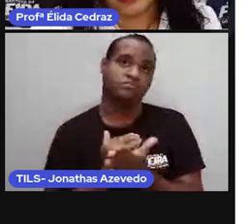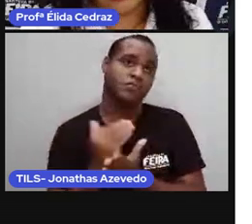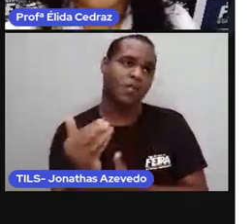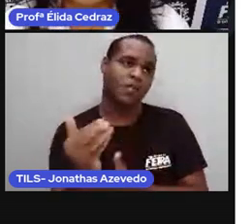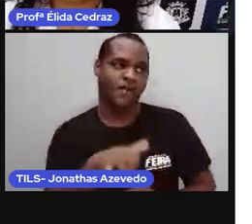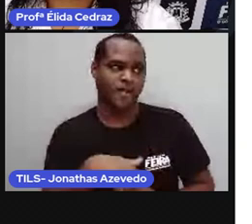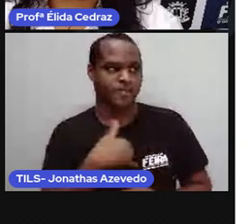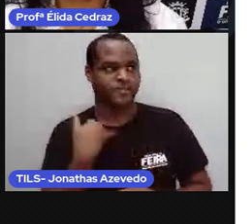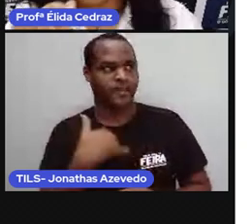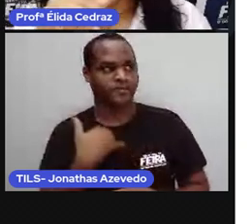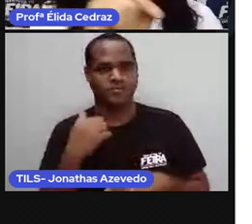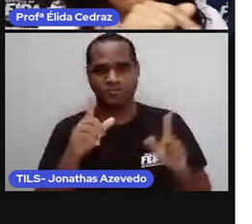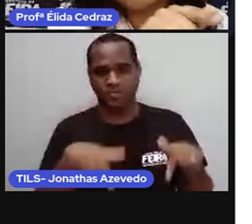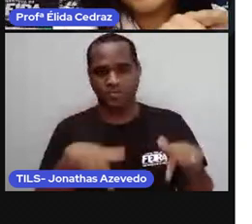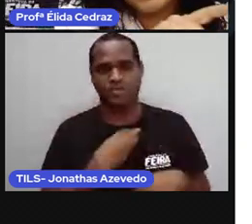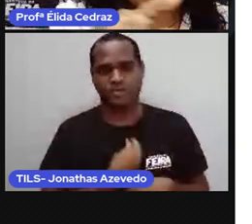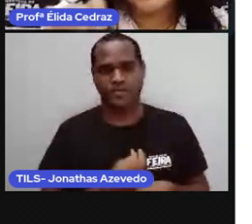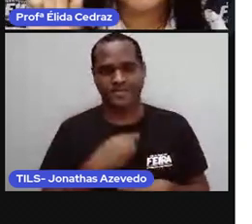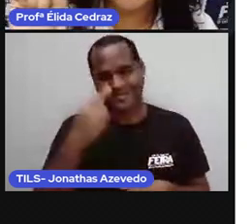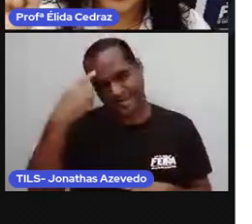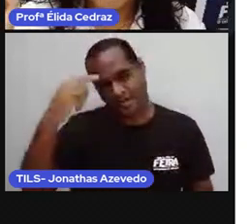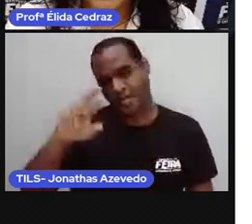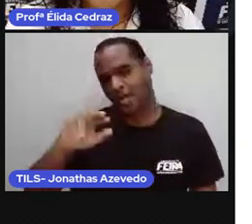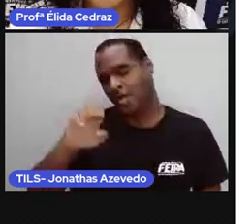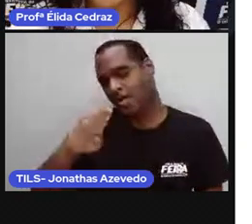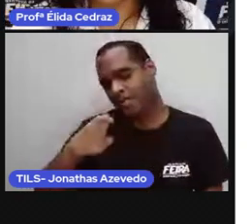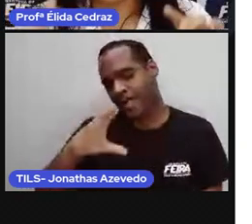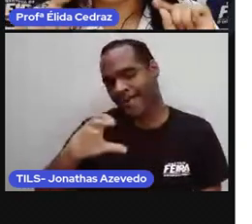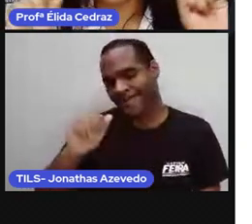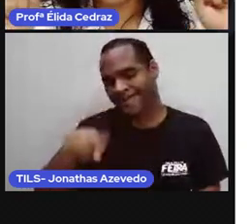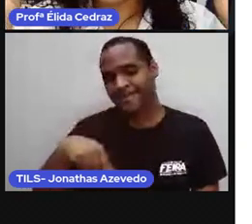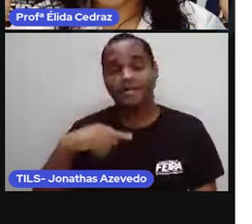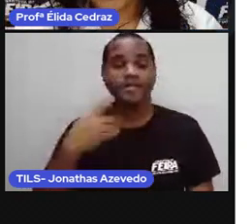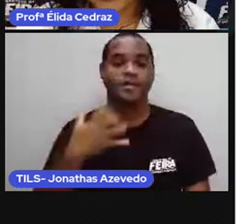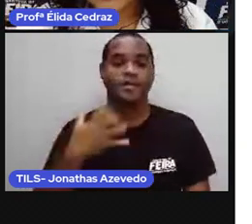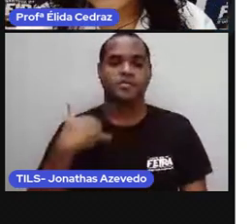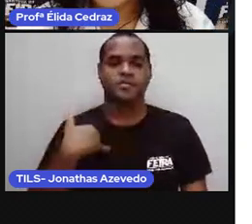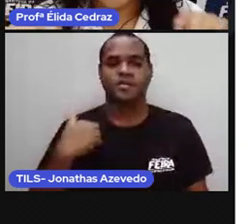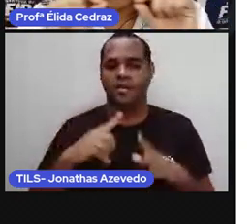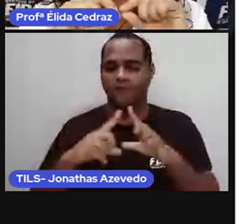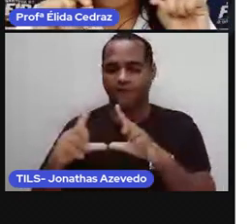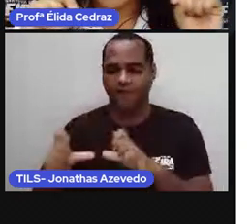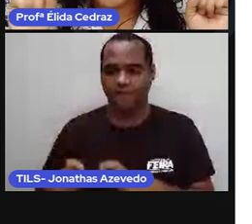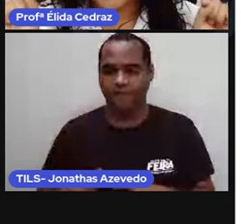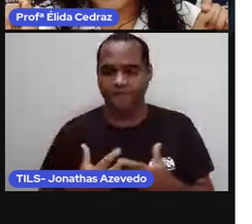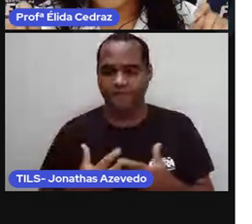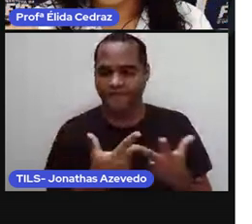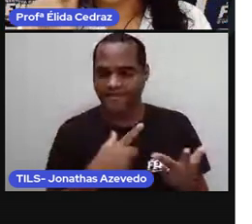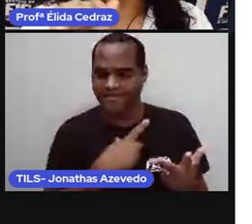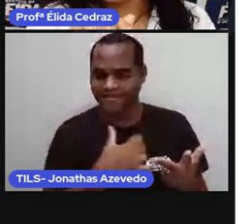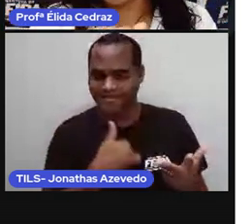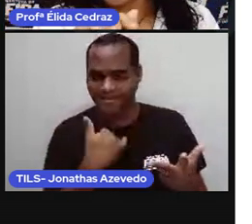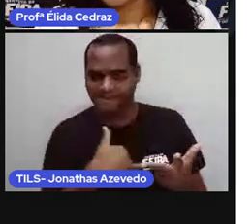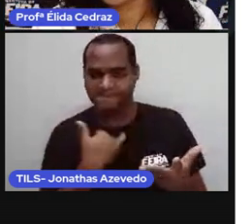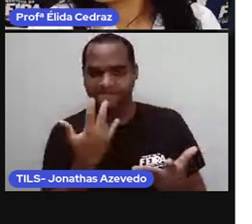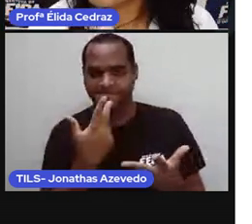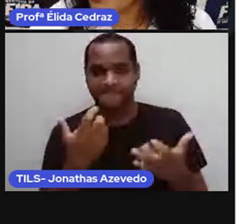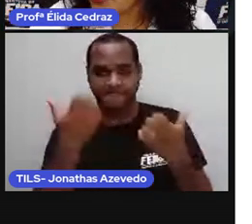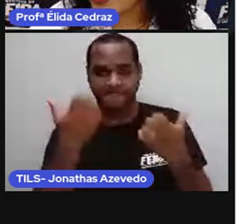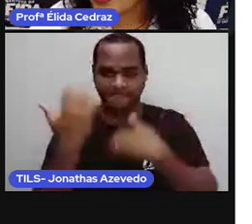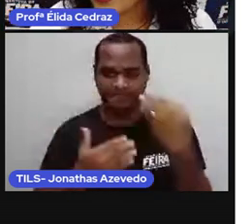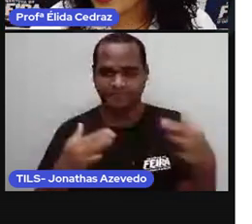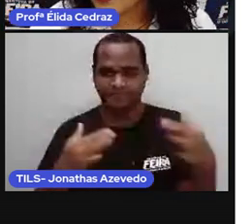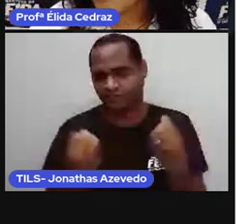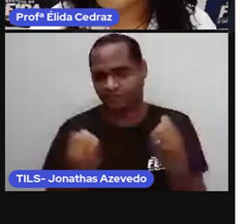Certo? Lembra de Rebeca da linha do tempo da Rebeca? Ela colocou fotos e colocou a idade. Você vai fazer a